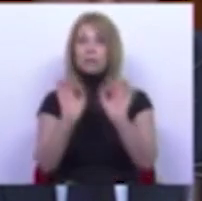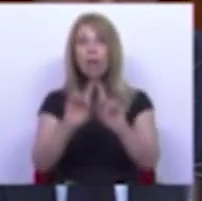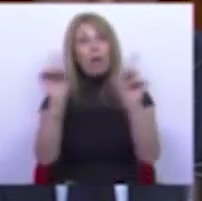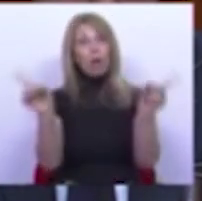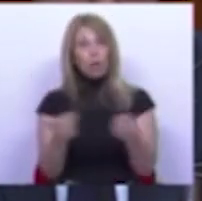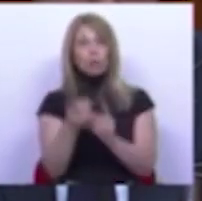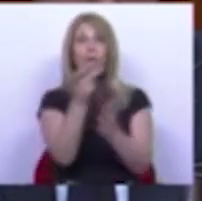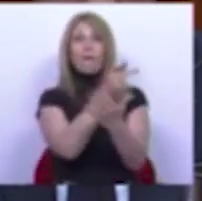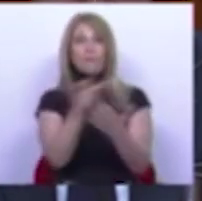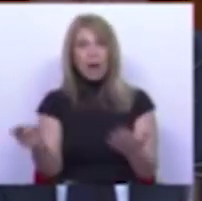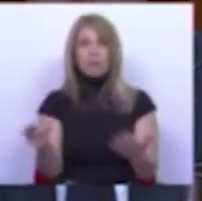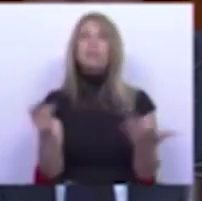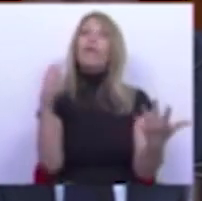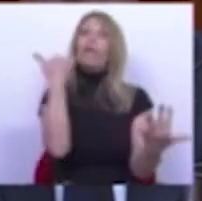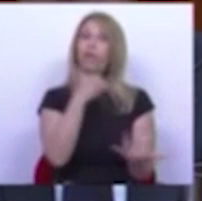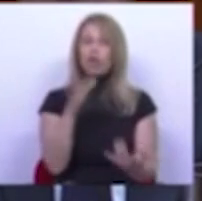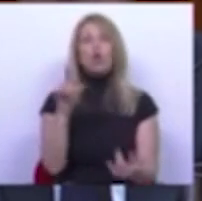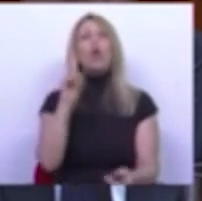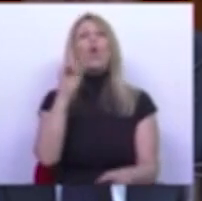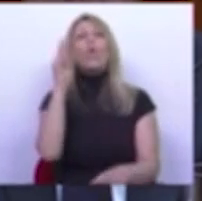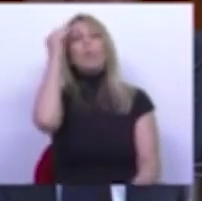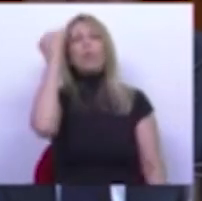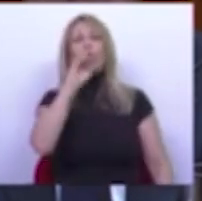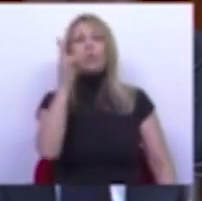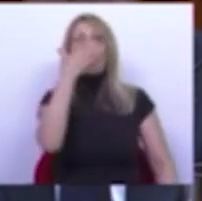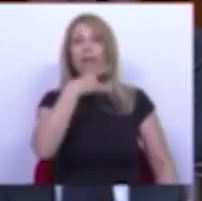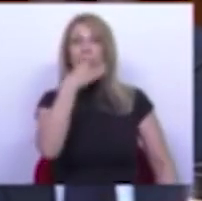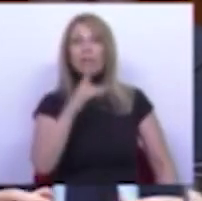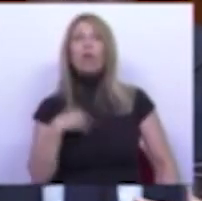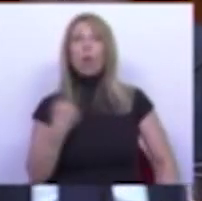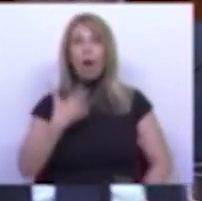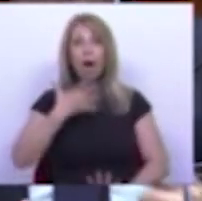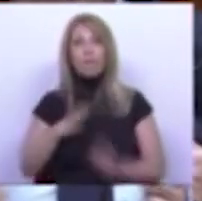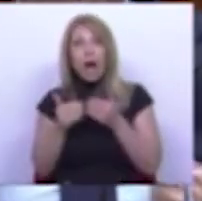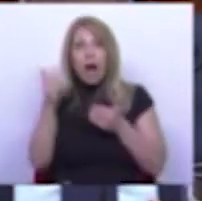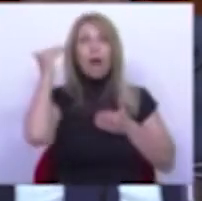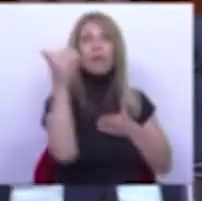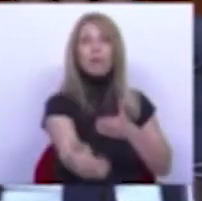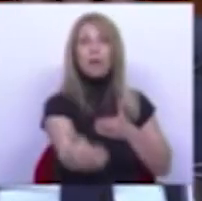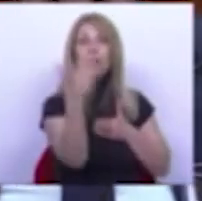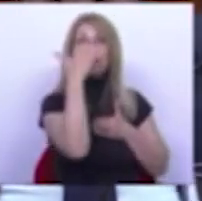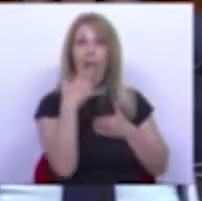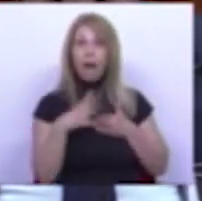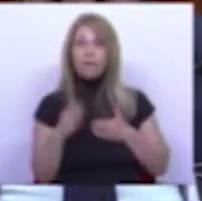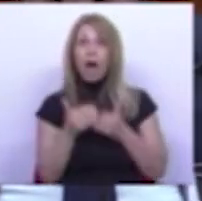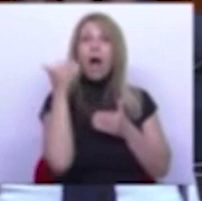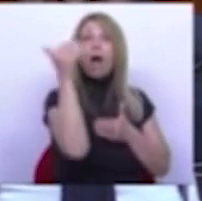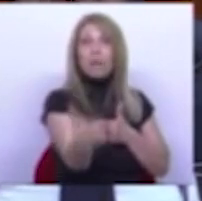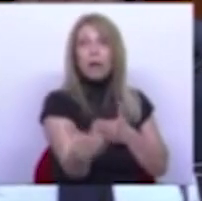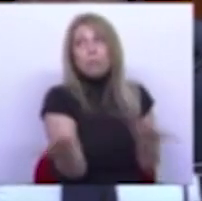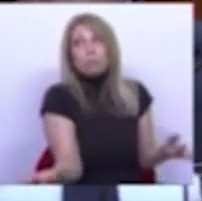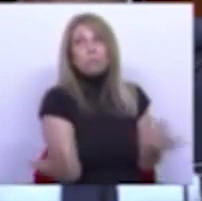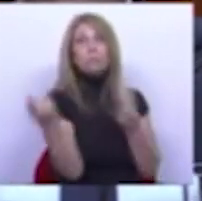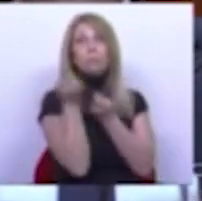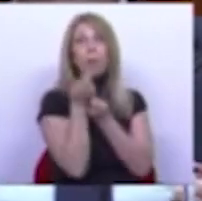então o professor Cavaco Silva é que nós queremos estar no pelotão da frente e para estar no pelotão da frente nós queremos nos aproximar dos que estão mais